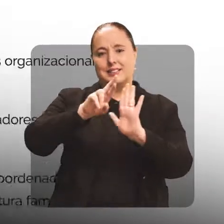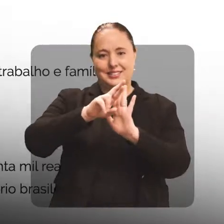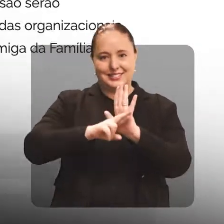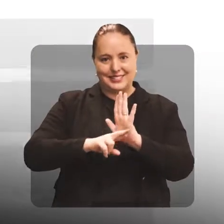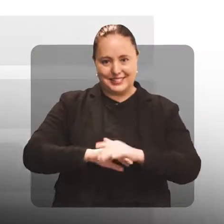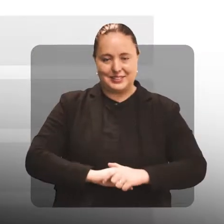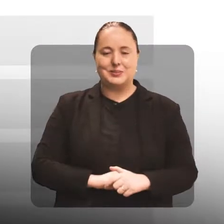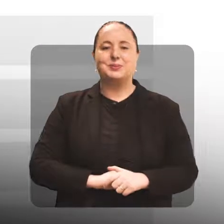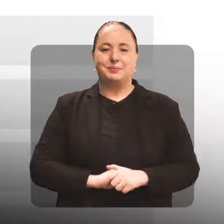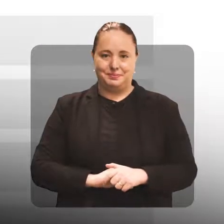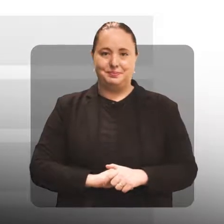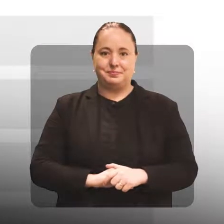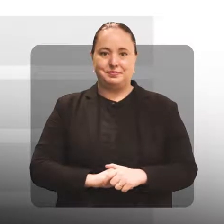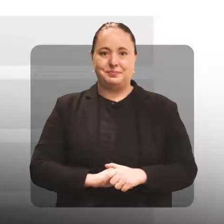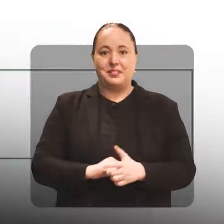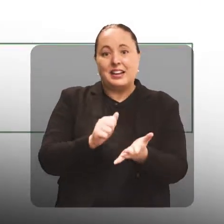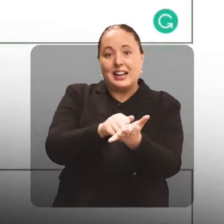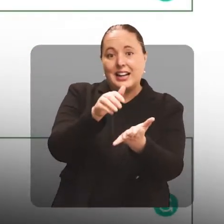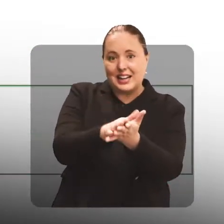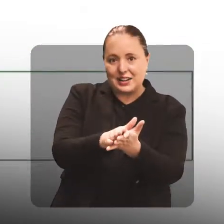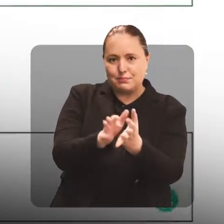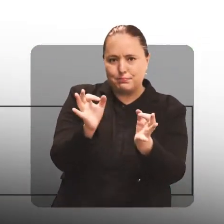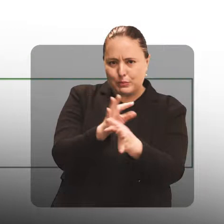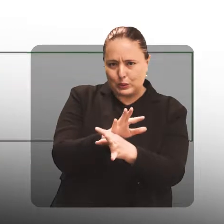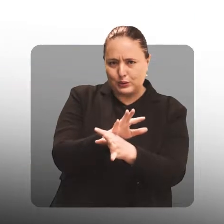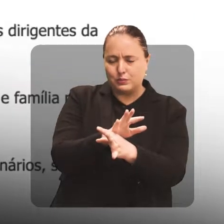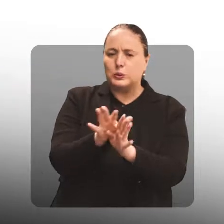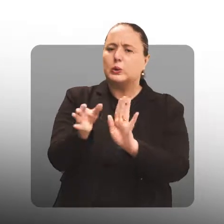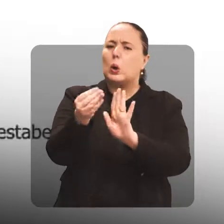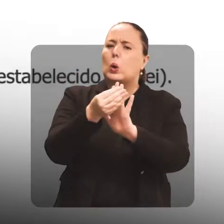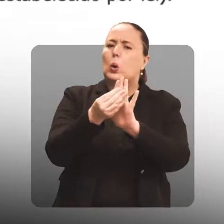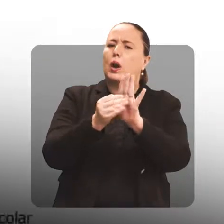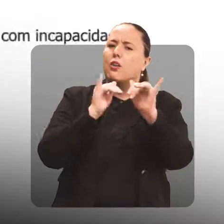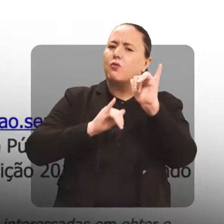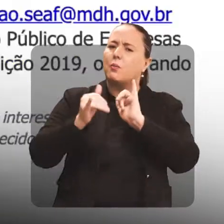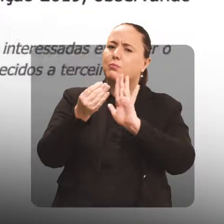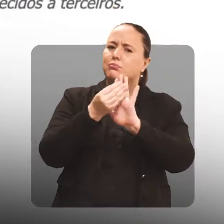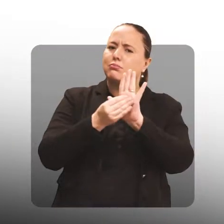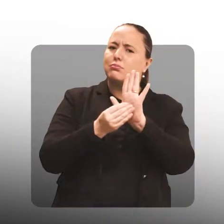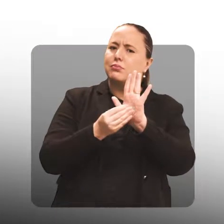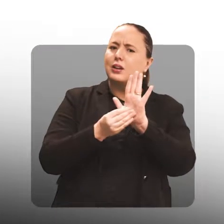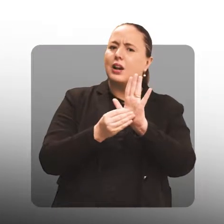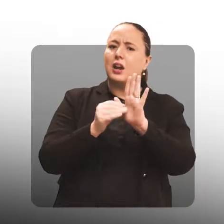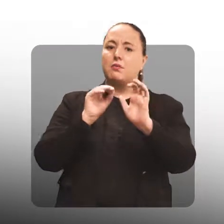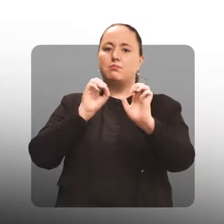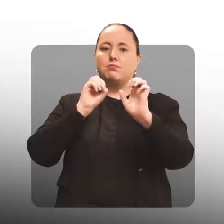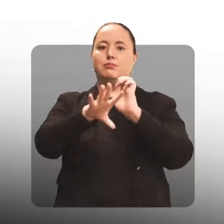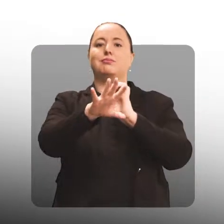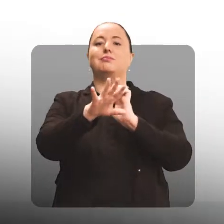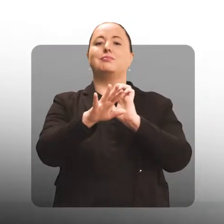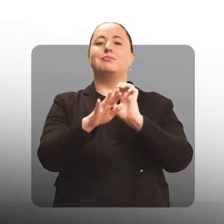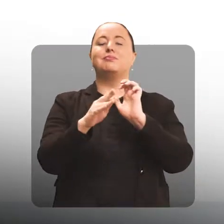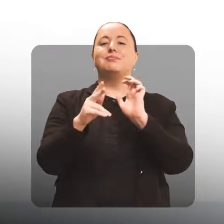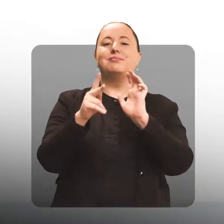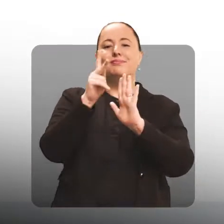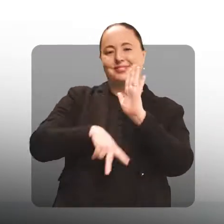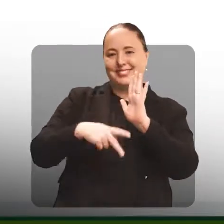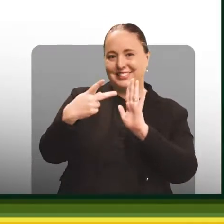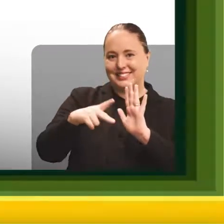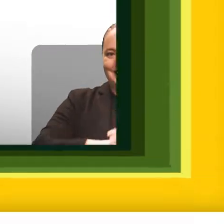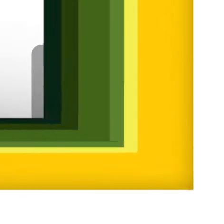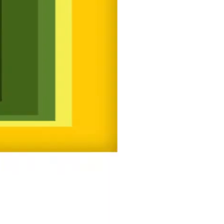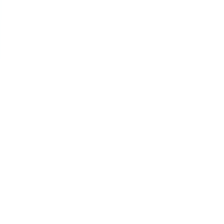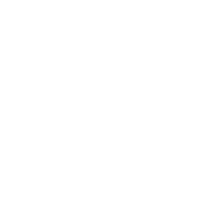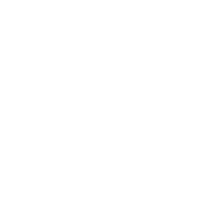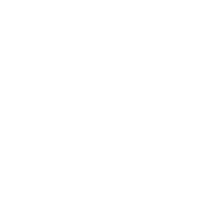regulamento, faça o cadastro, preencha todos os dados solicitados e envie sua proposta.